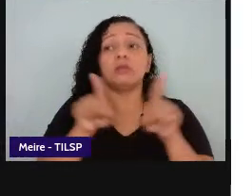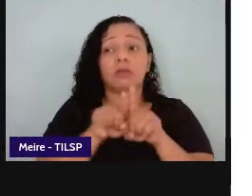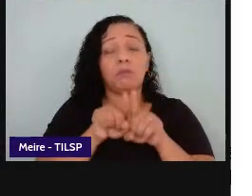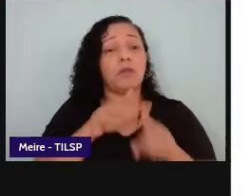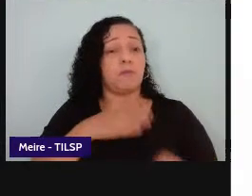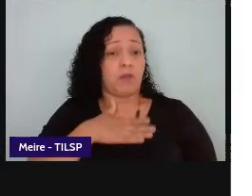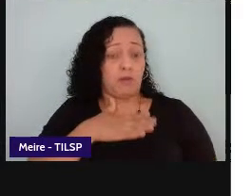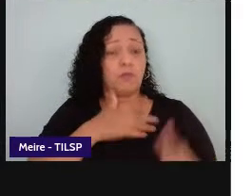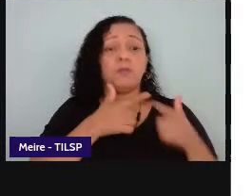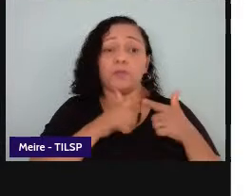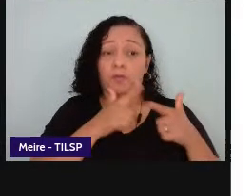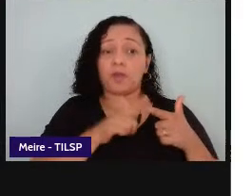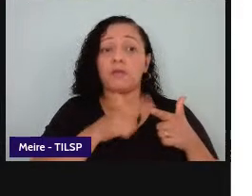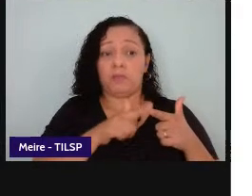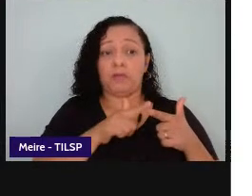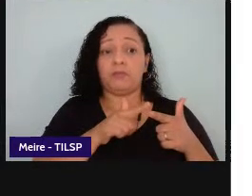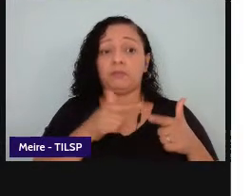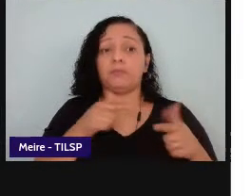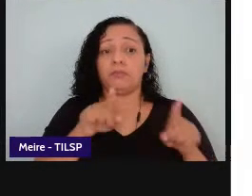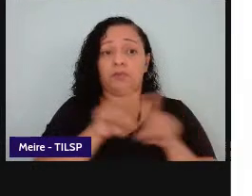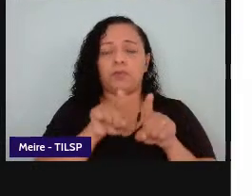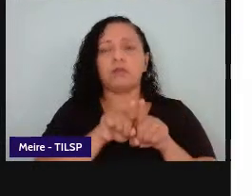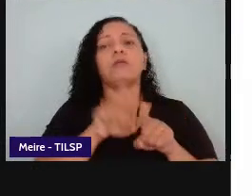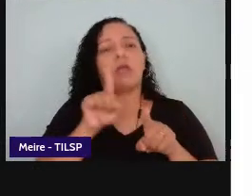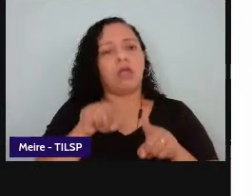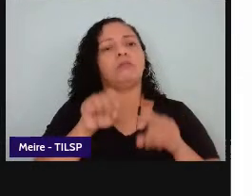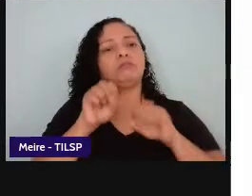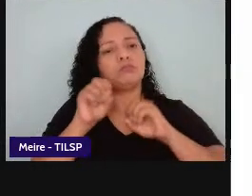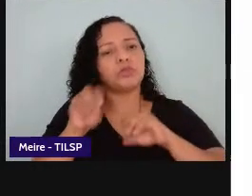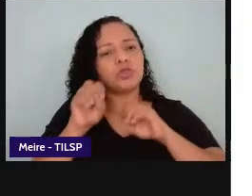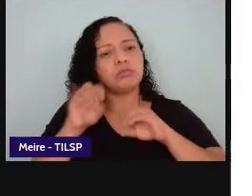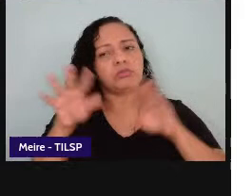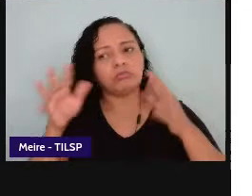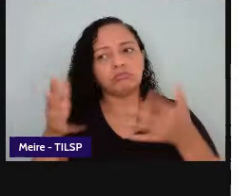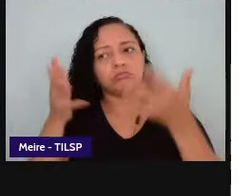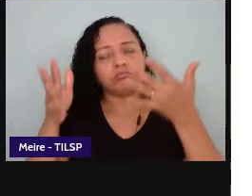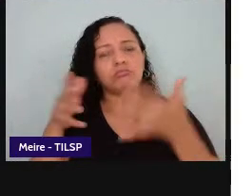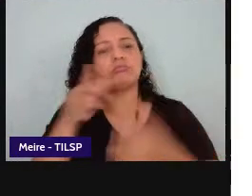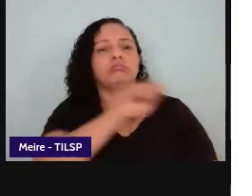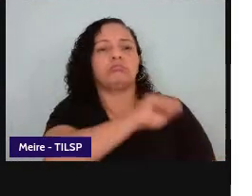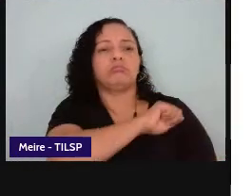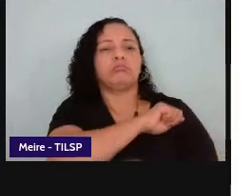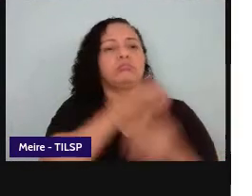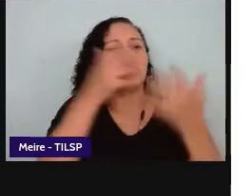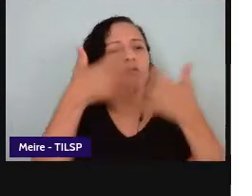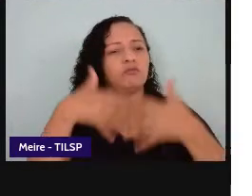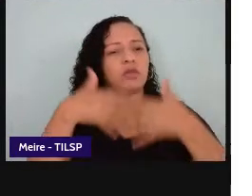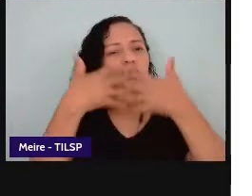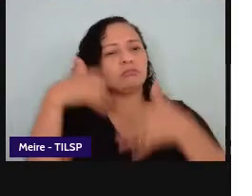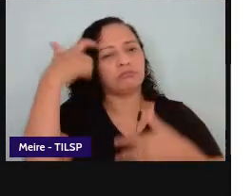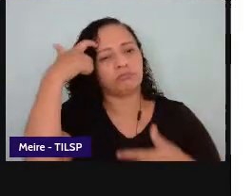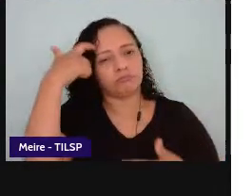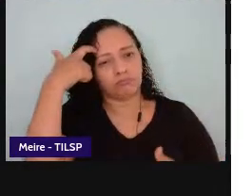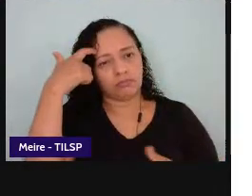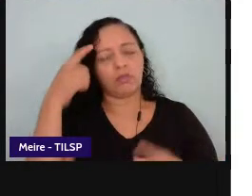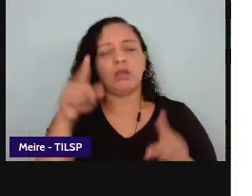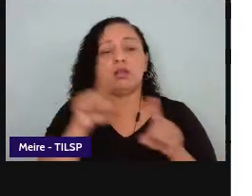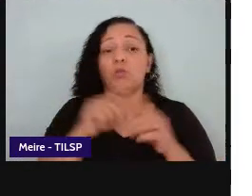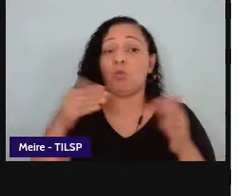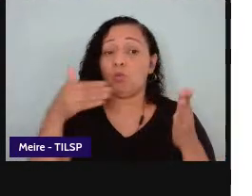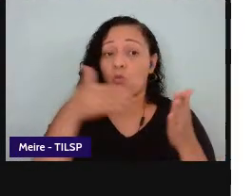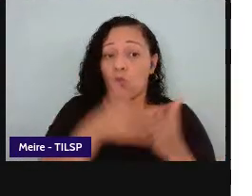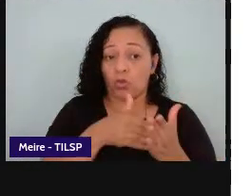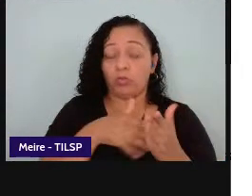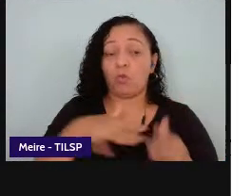então é conduzir o estudante nesse processo de reflexão e por fim o campo artístico literário